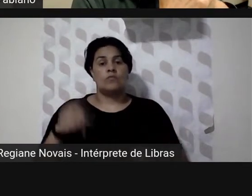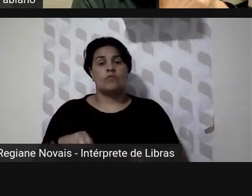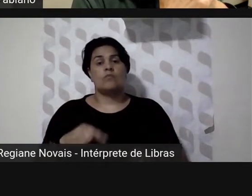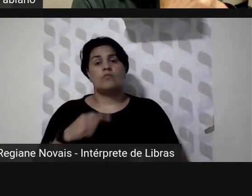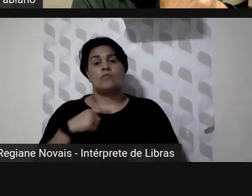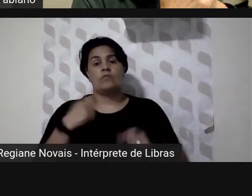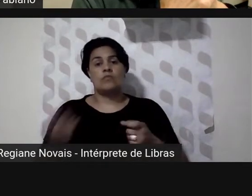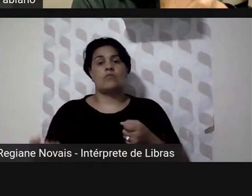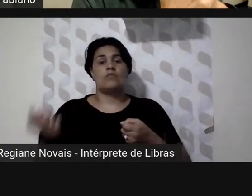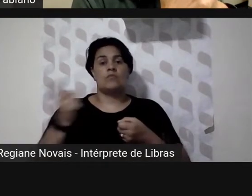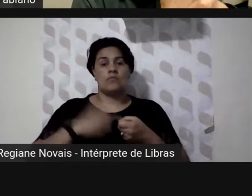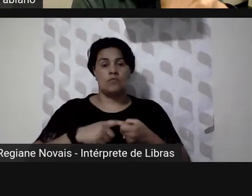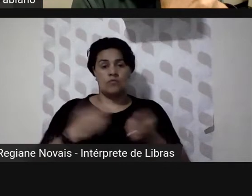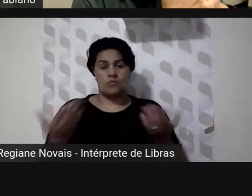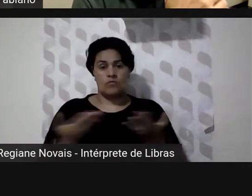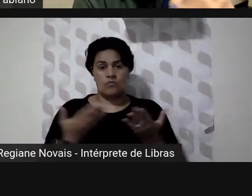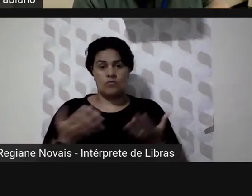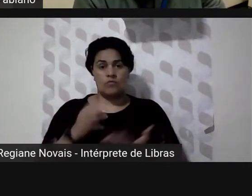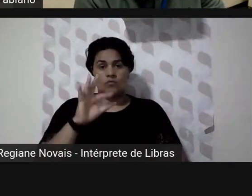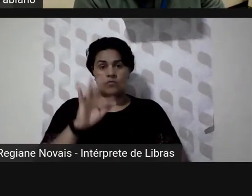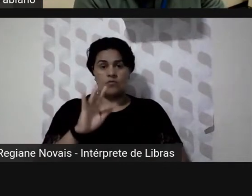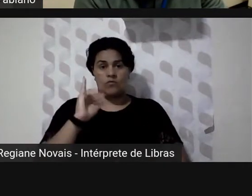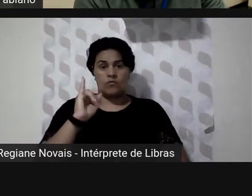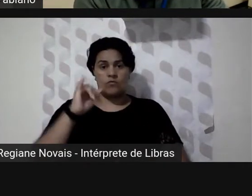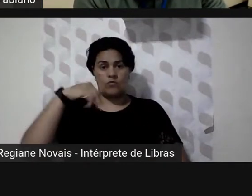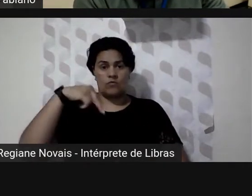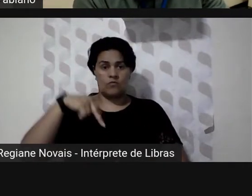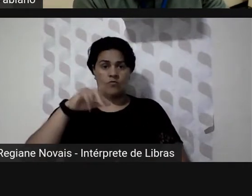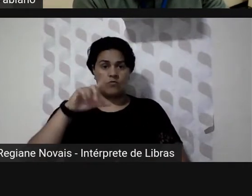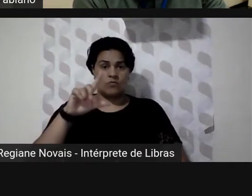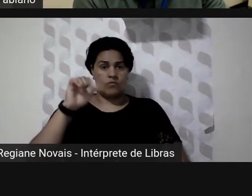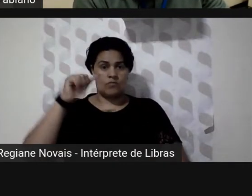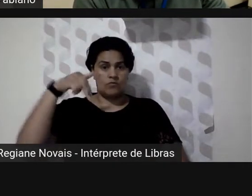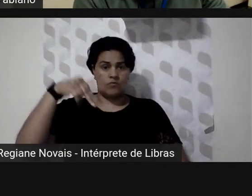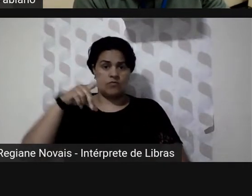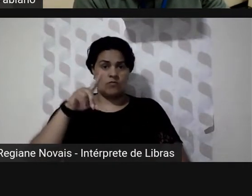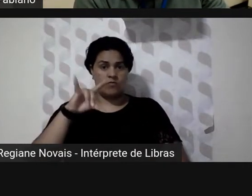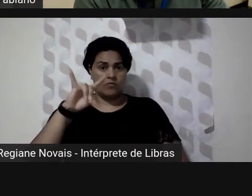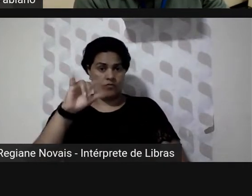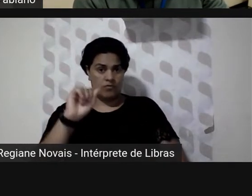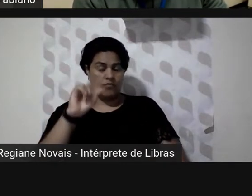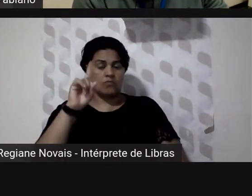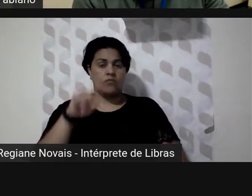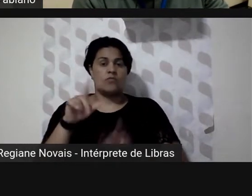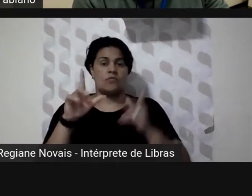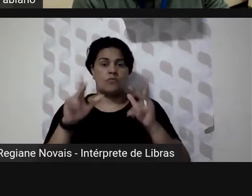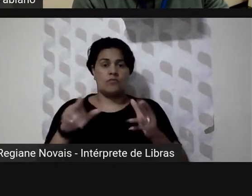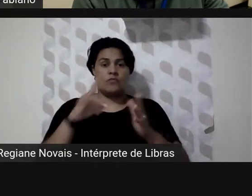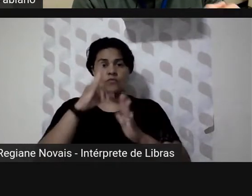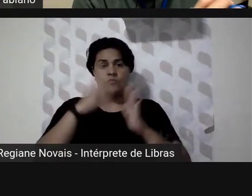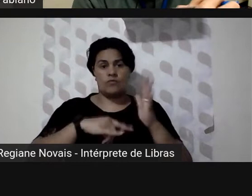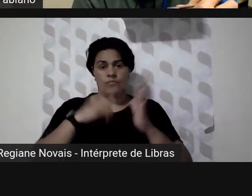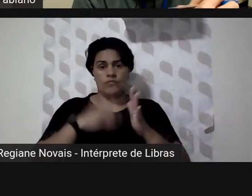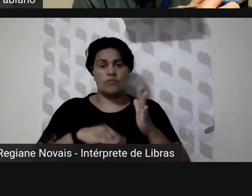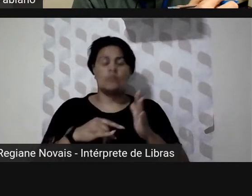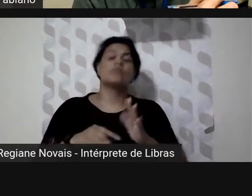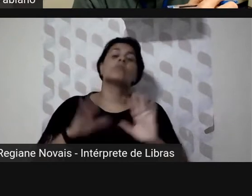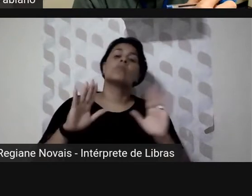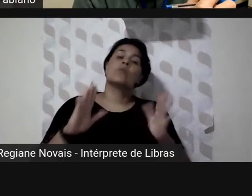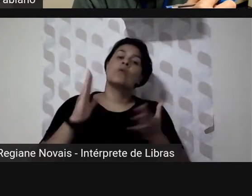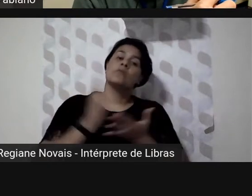Finlândia lá na Finlândia também é uma espécie de centro de documentação alguns usam a expressão